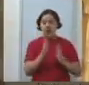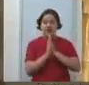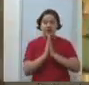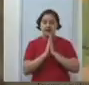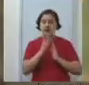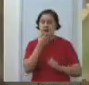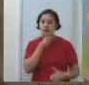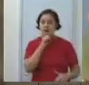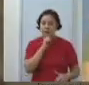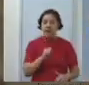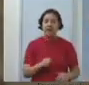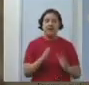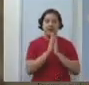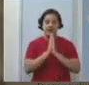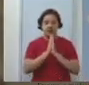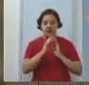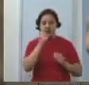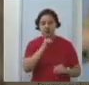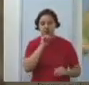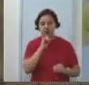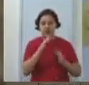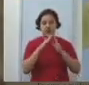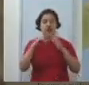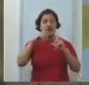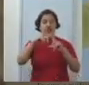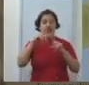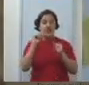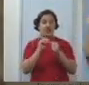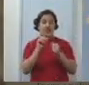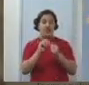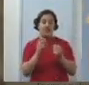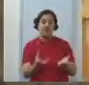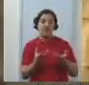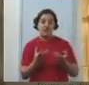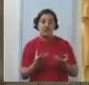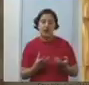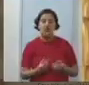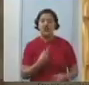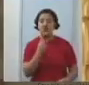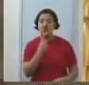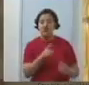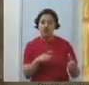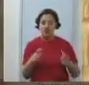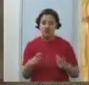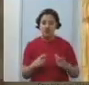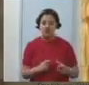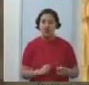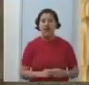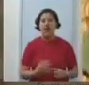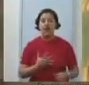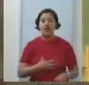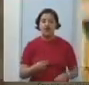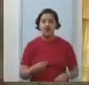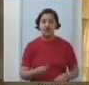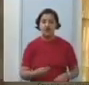Como eu já disse ontem, na igreja faz o que quiser Parece que o único lugar onde o filho não precisa estar com a mãe é na igreja